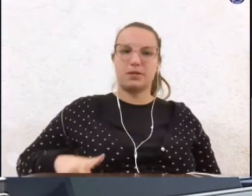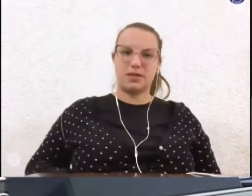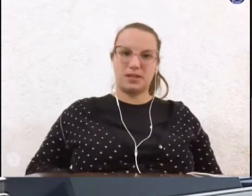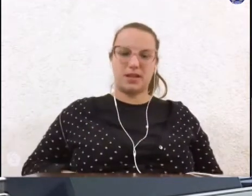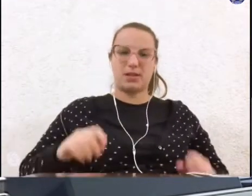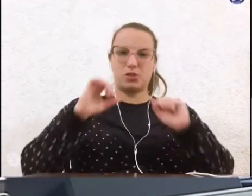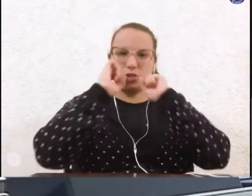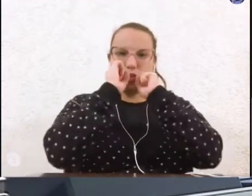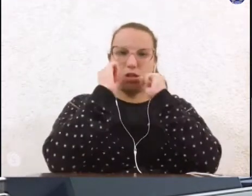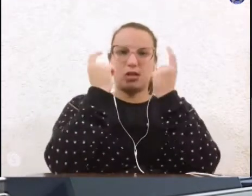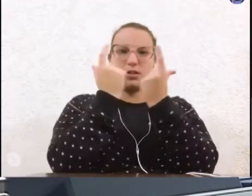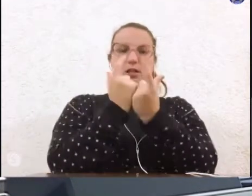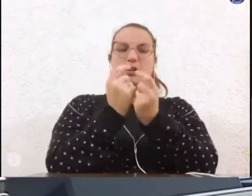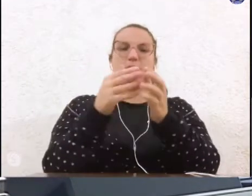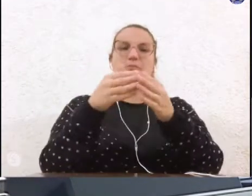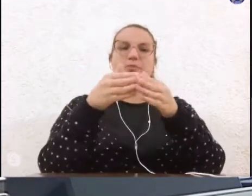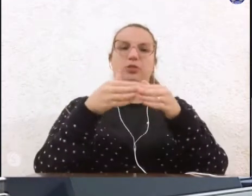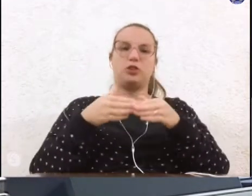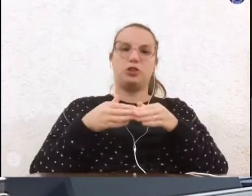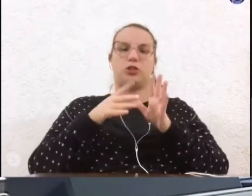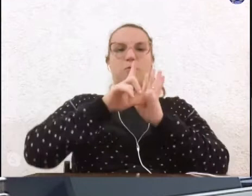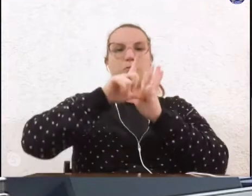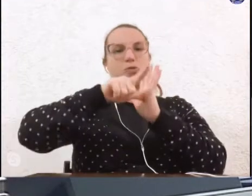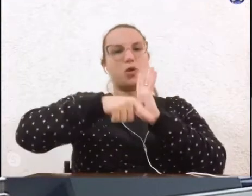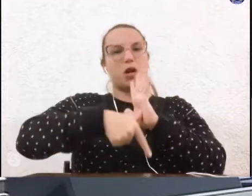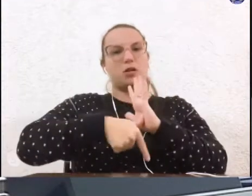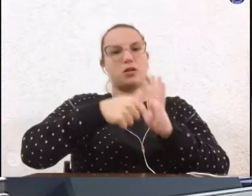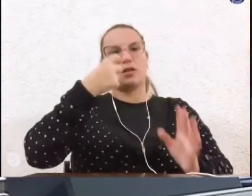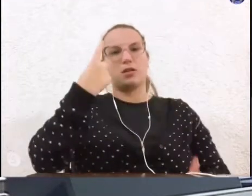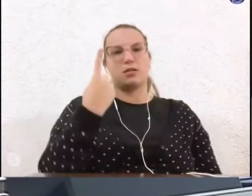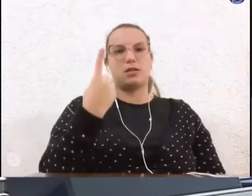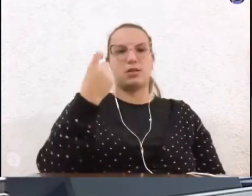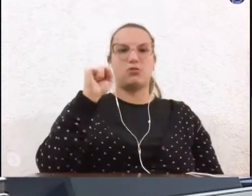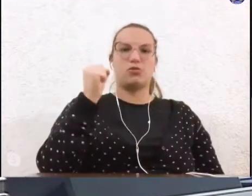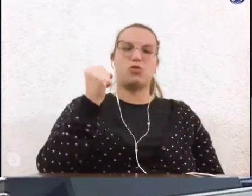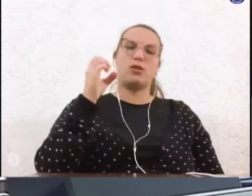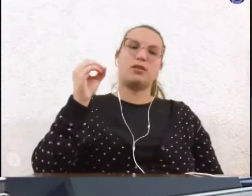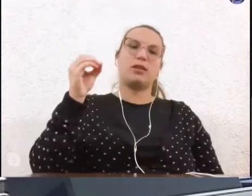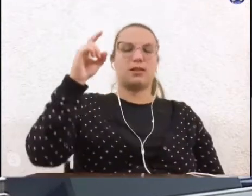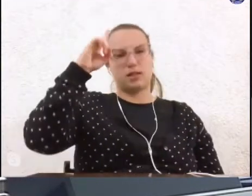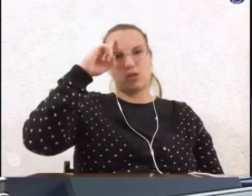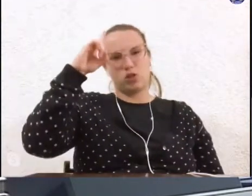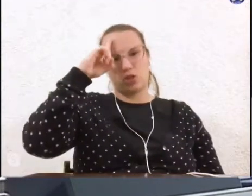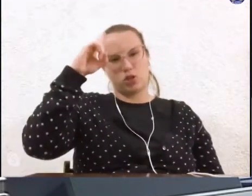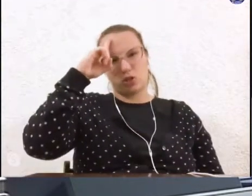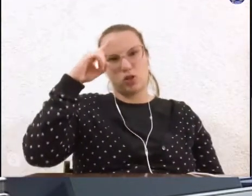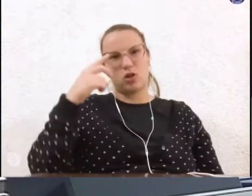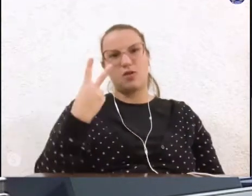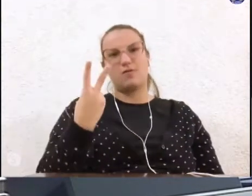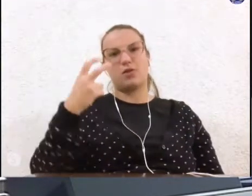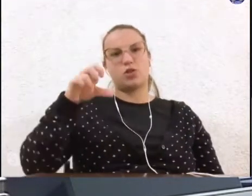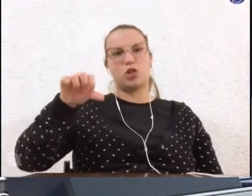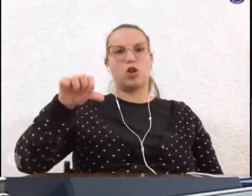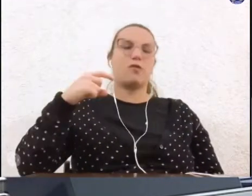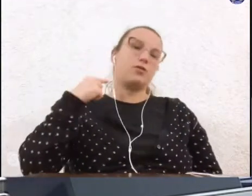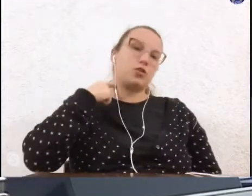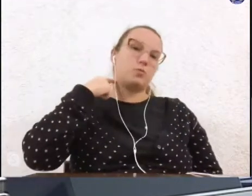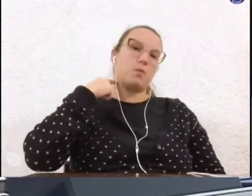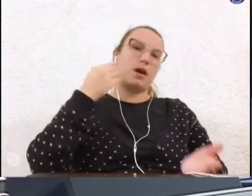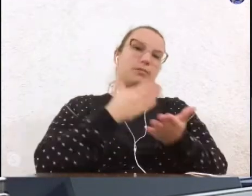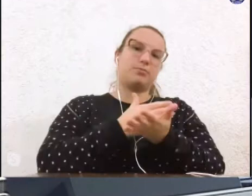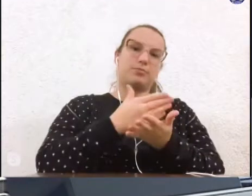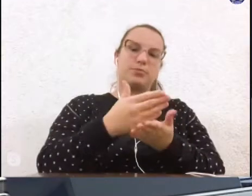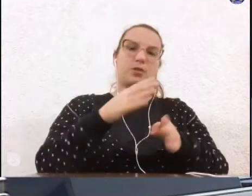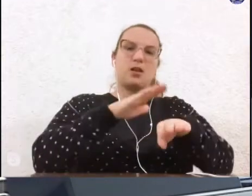solicitando a prorrogação por 180 dias, a contar de 29 de maio, do prazo de